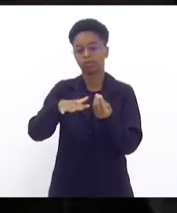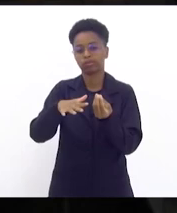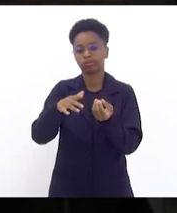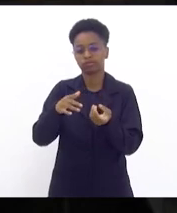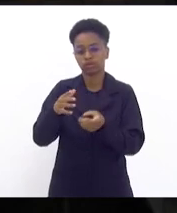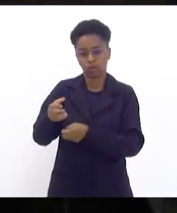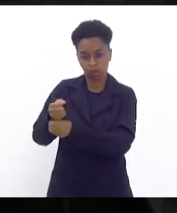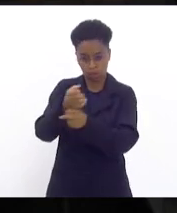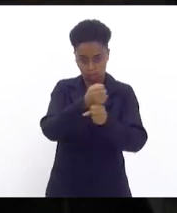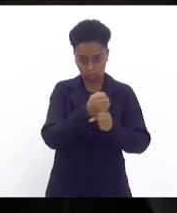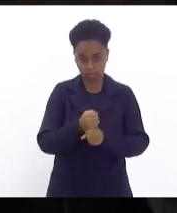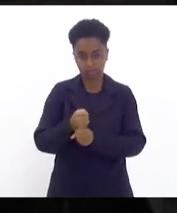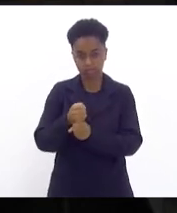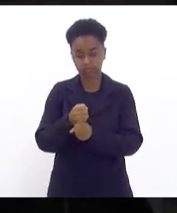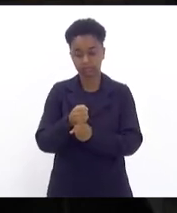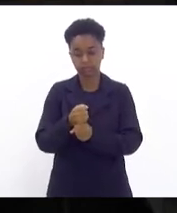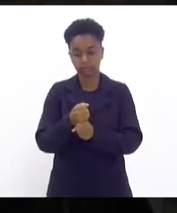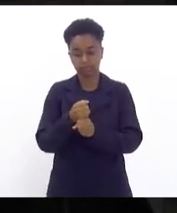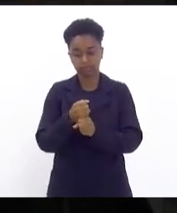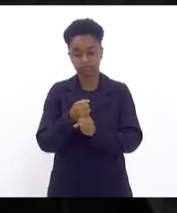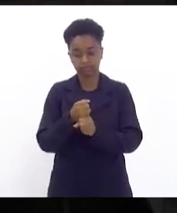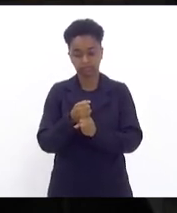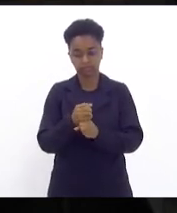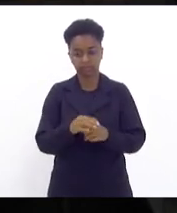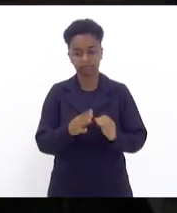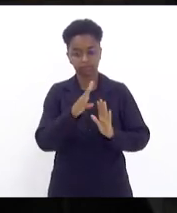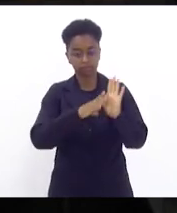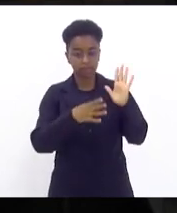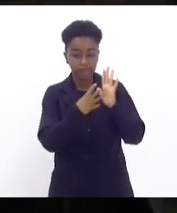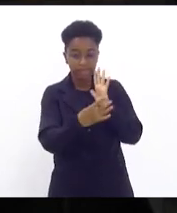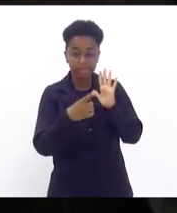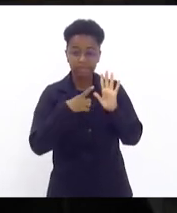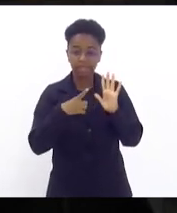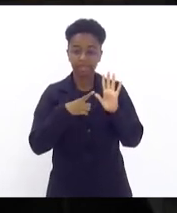esse mapa contém 30,